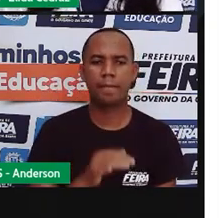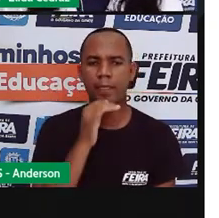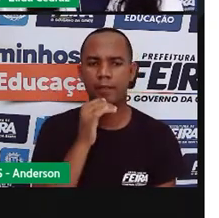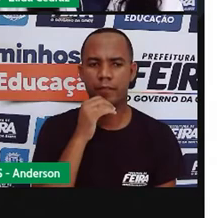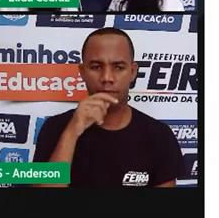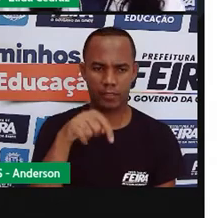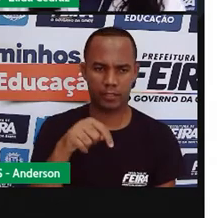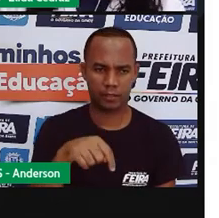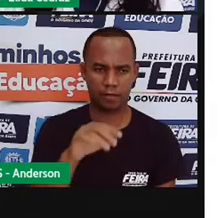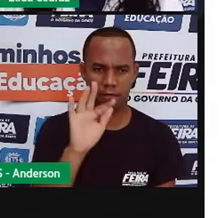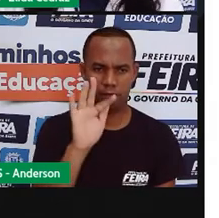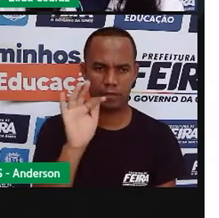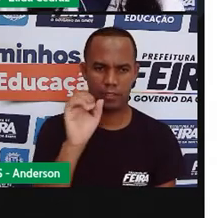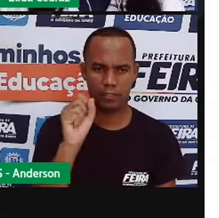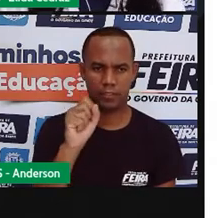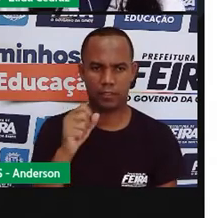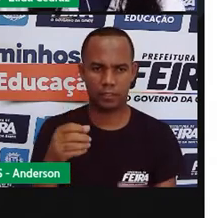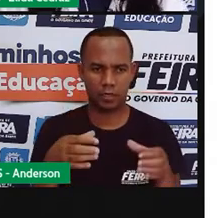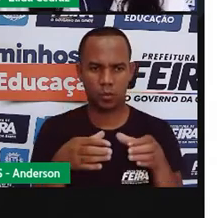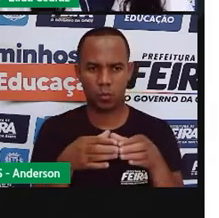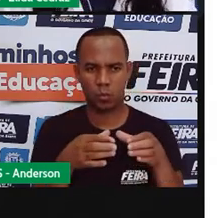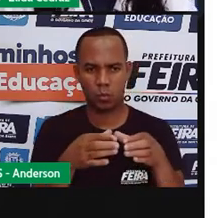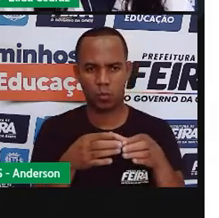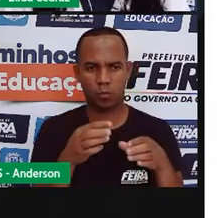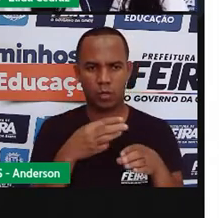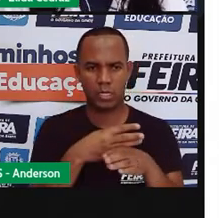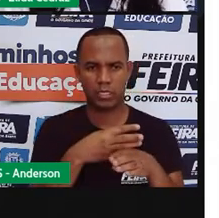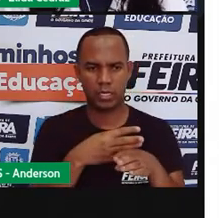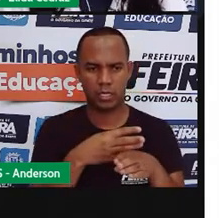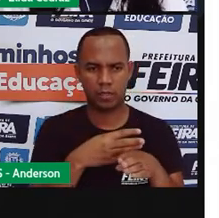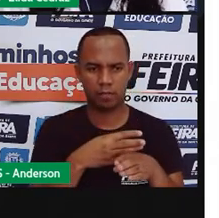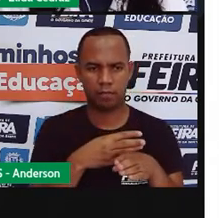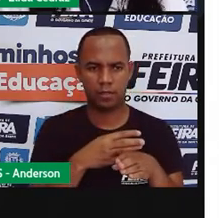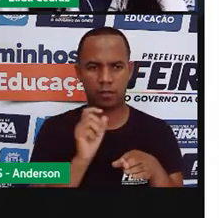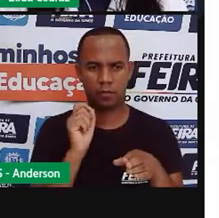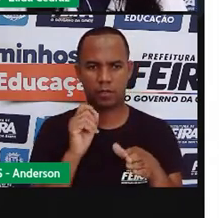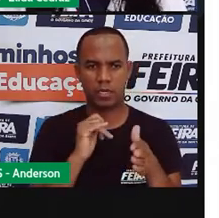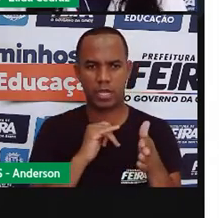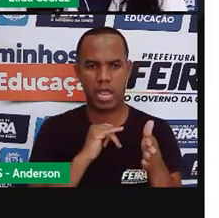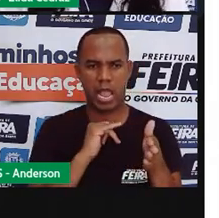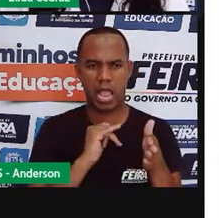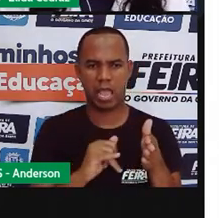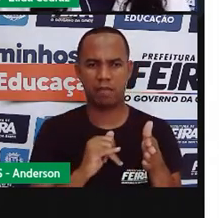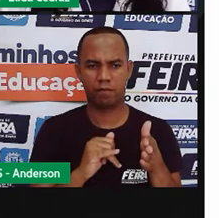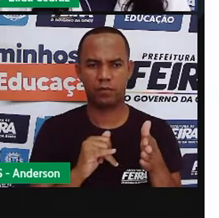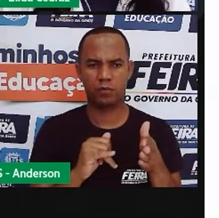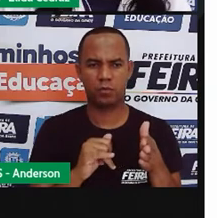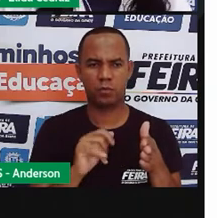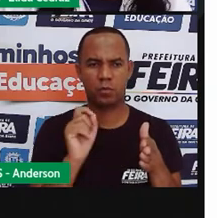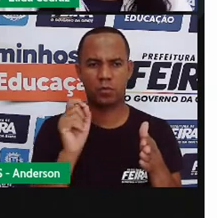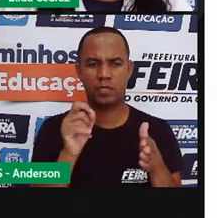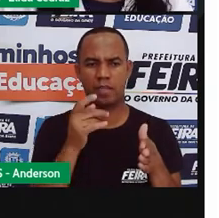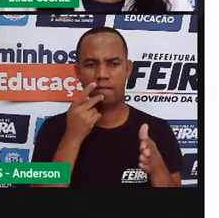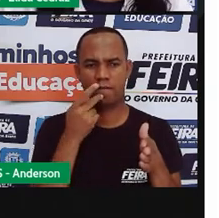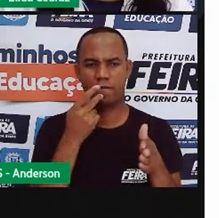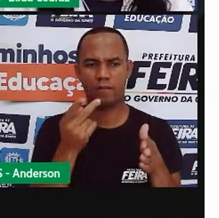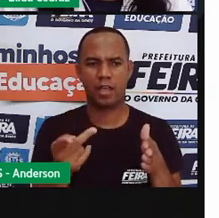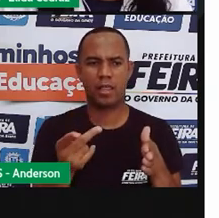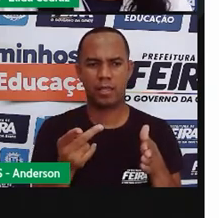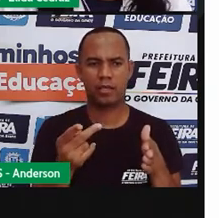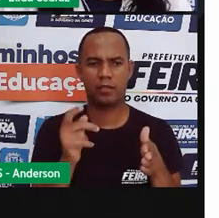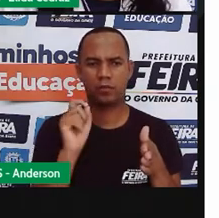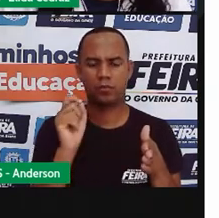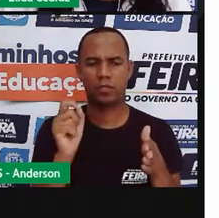aqui inteira nos grupos de WhatsApp saiu uma mensagem grande dizendo que era do